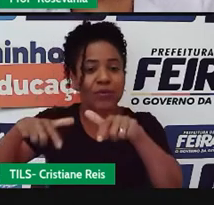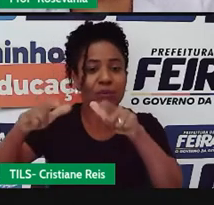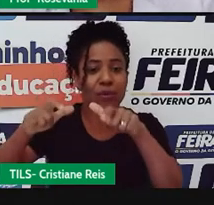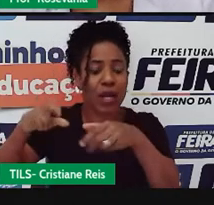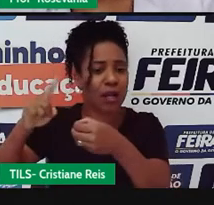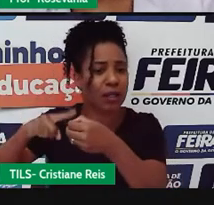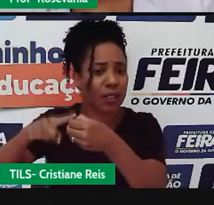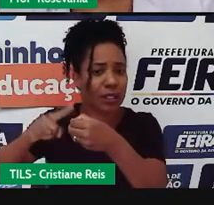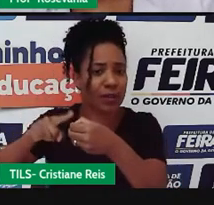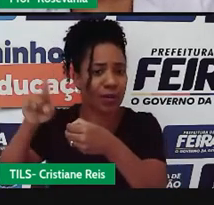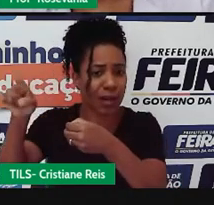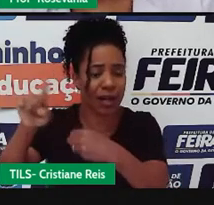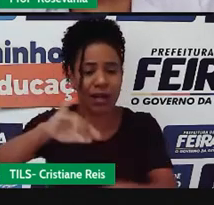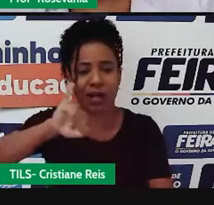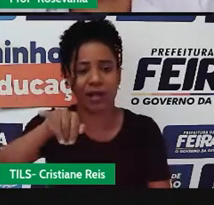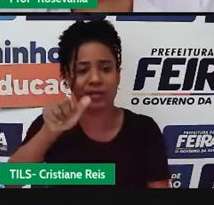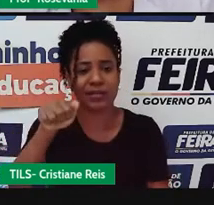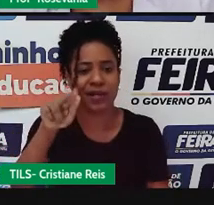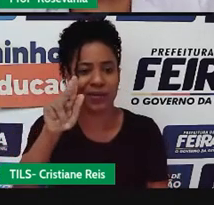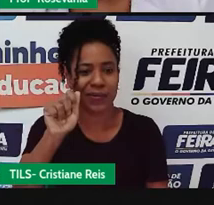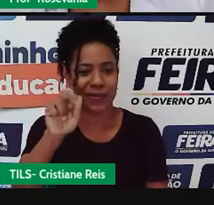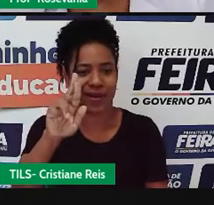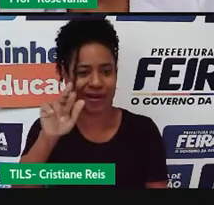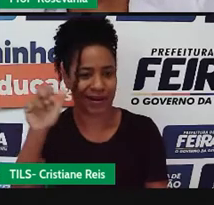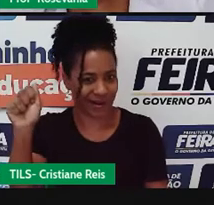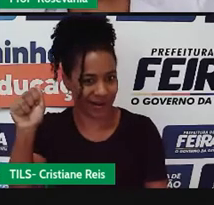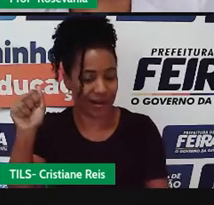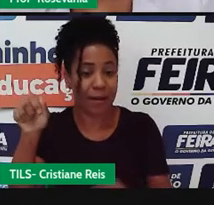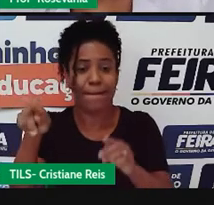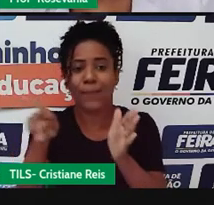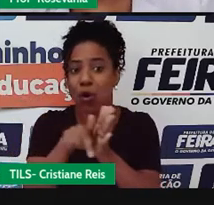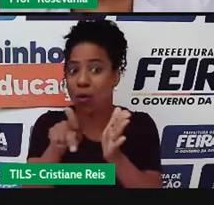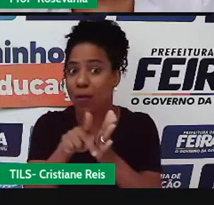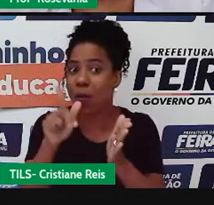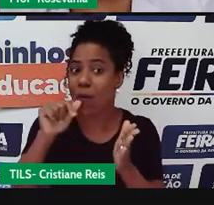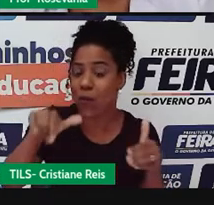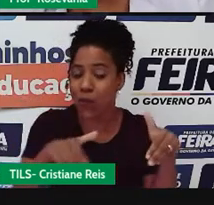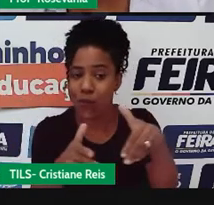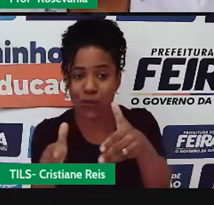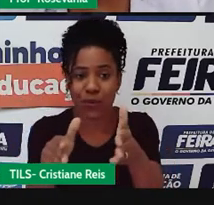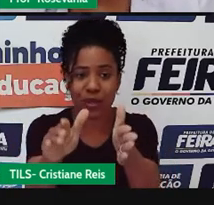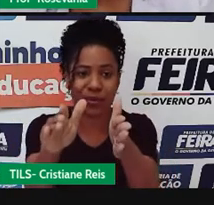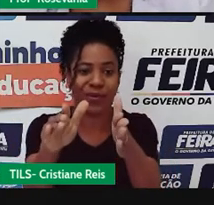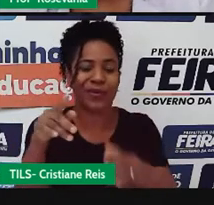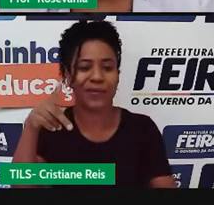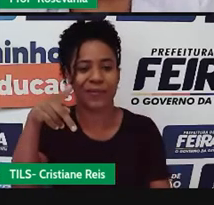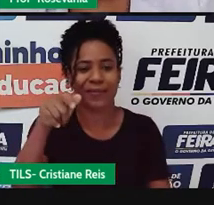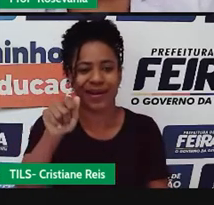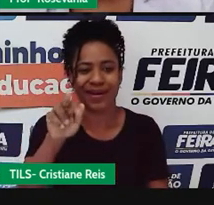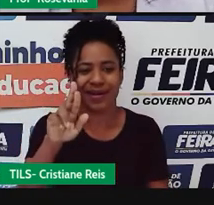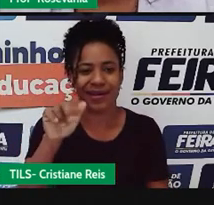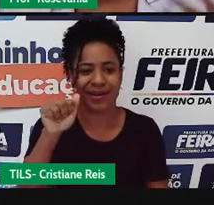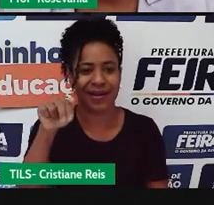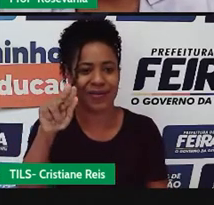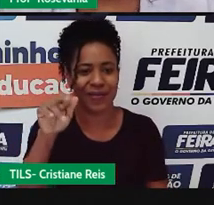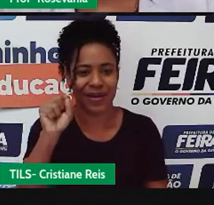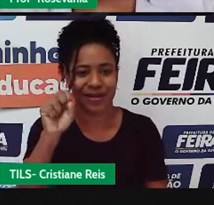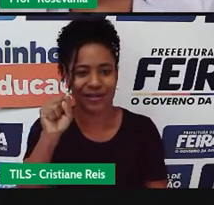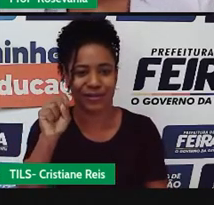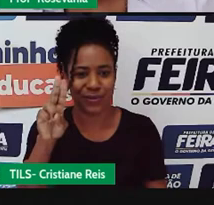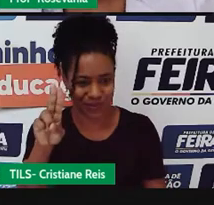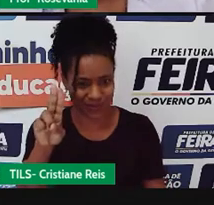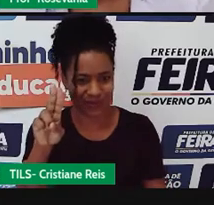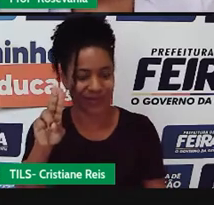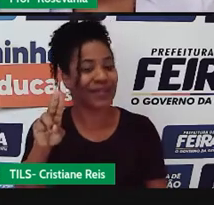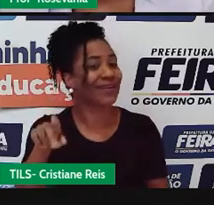todos eles compõem a bacia hidrográfica do Paraguaçu e do Recôncavo Norte. Então, nós temos também, né, a